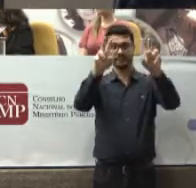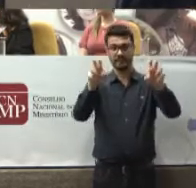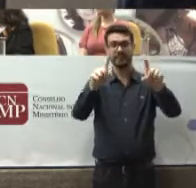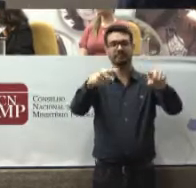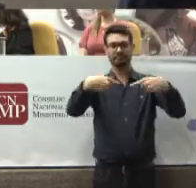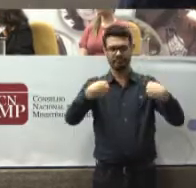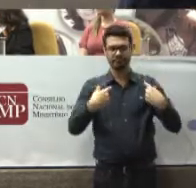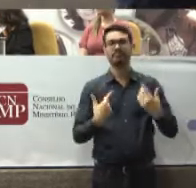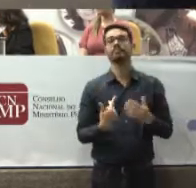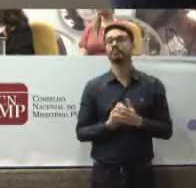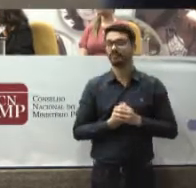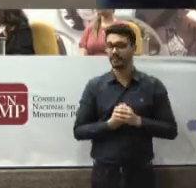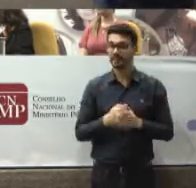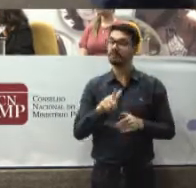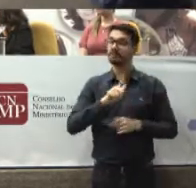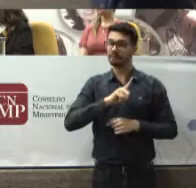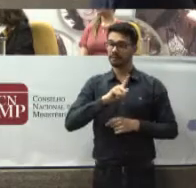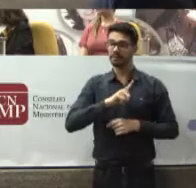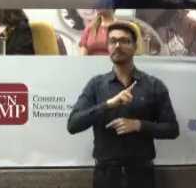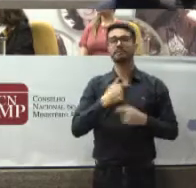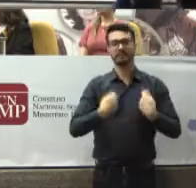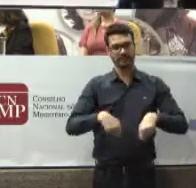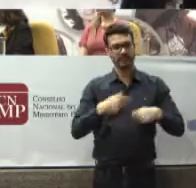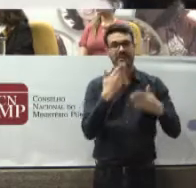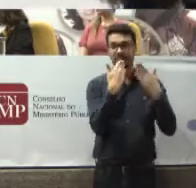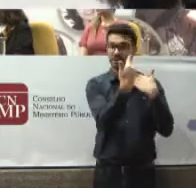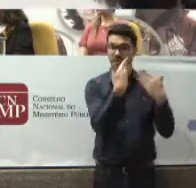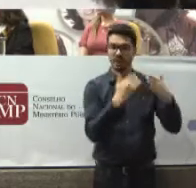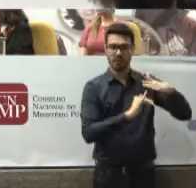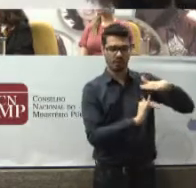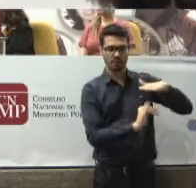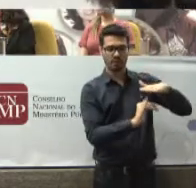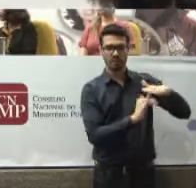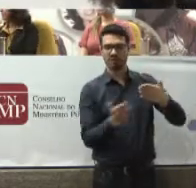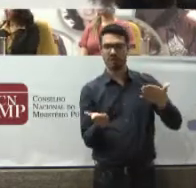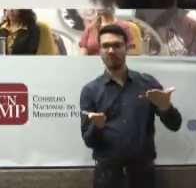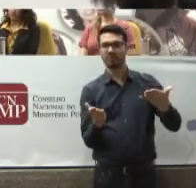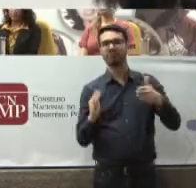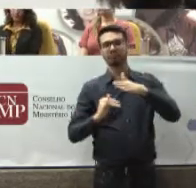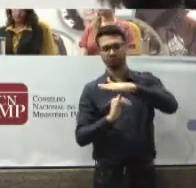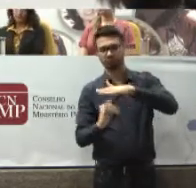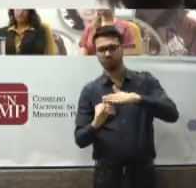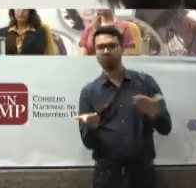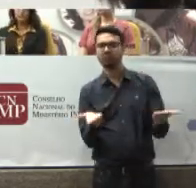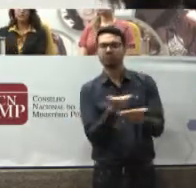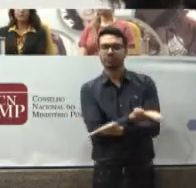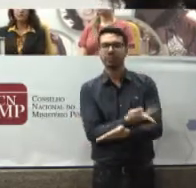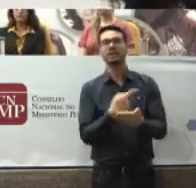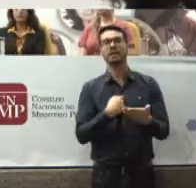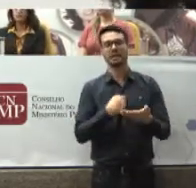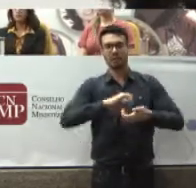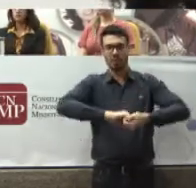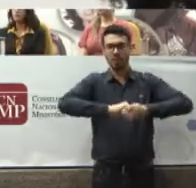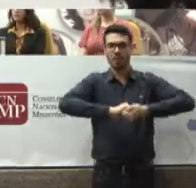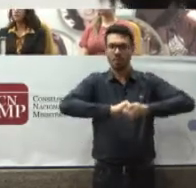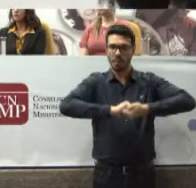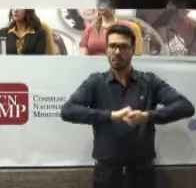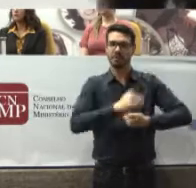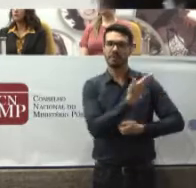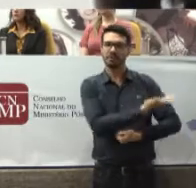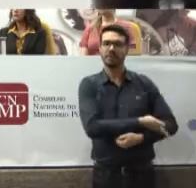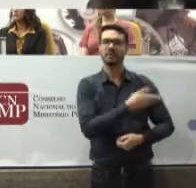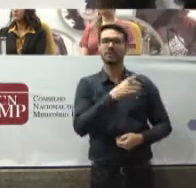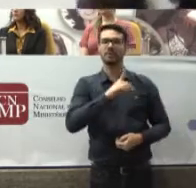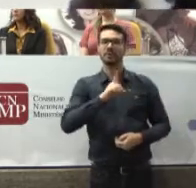desafiante e que exige diálogo interinstitucional Eu gostaria de cumprimentar inicialmente Doutor Arnaldo